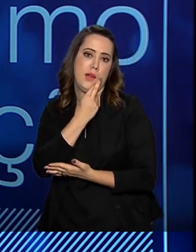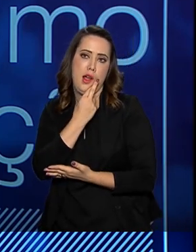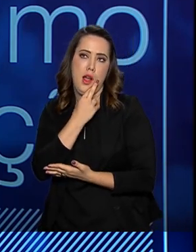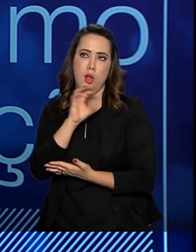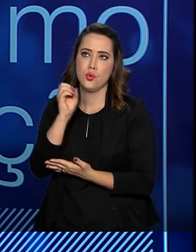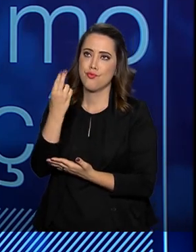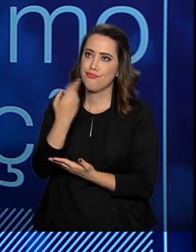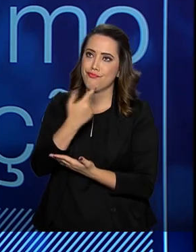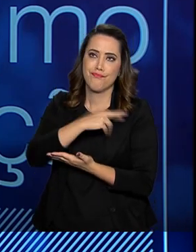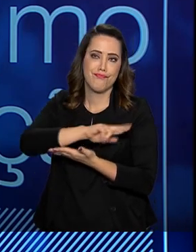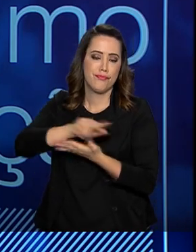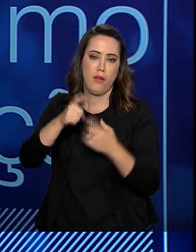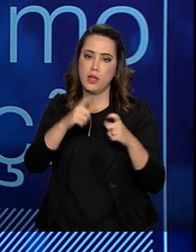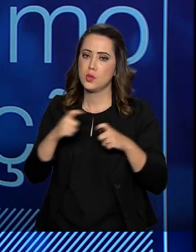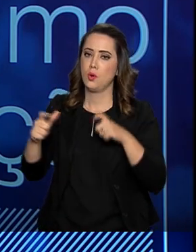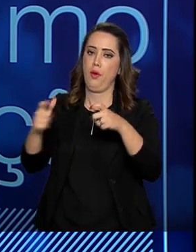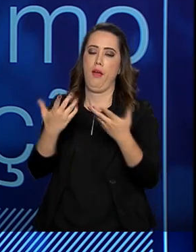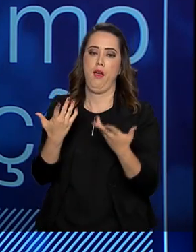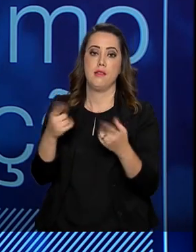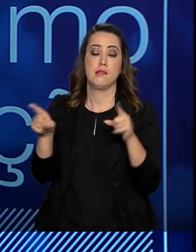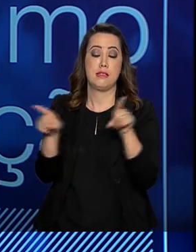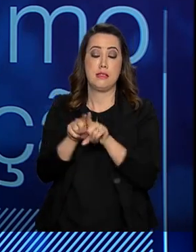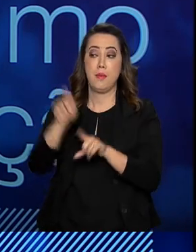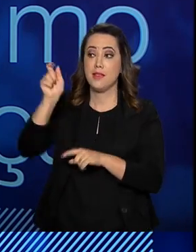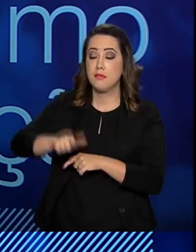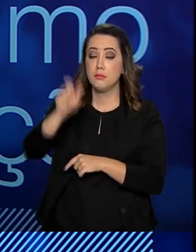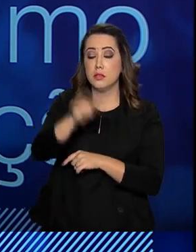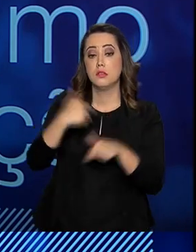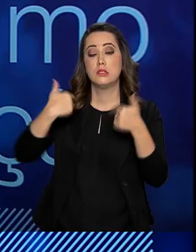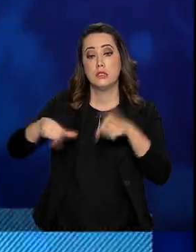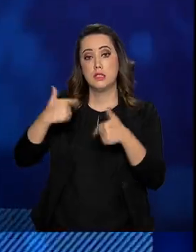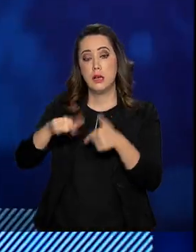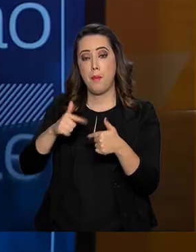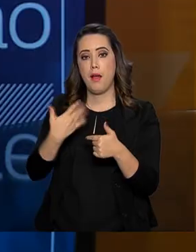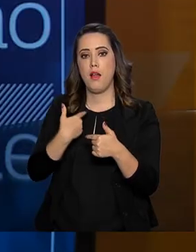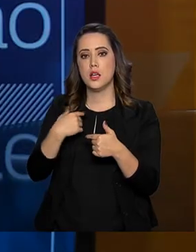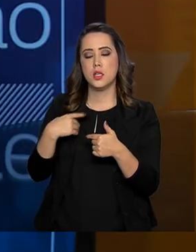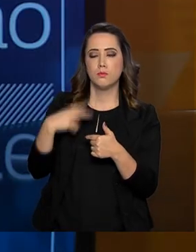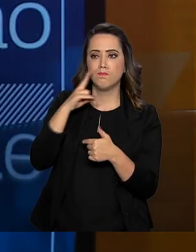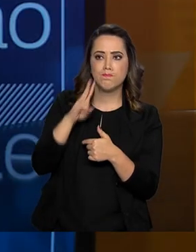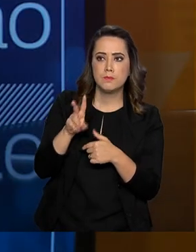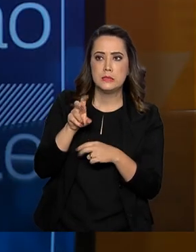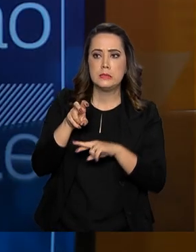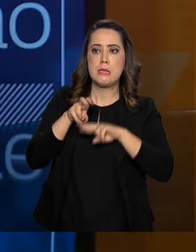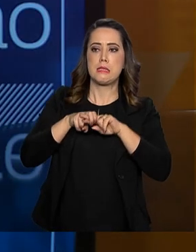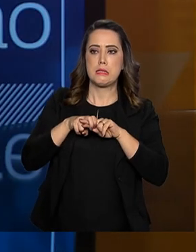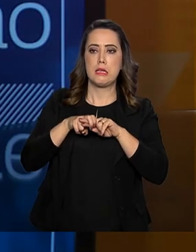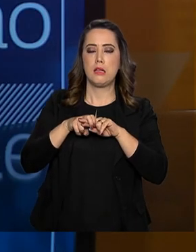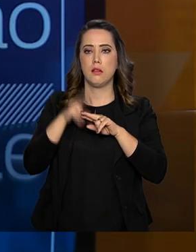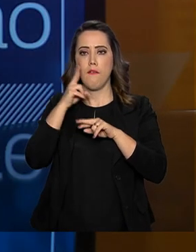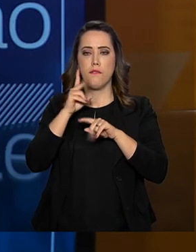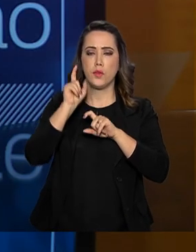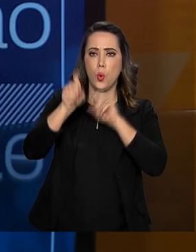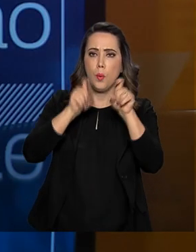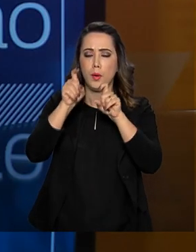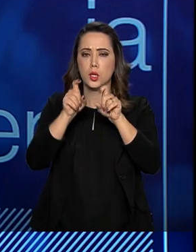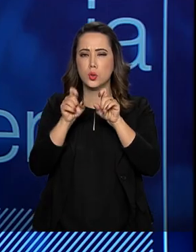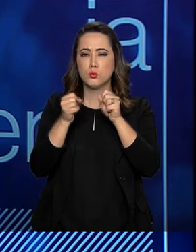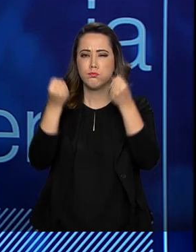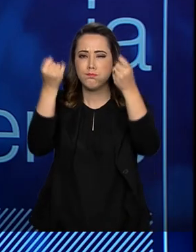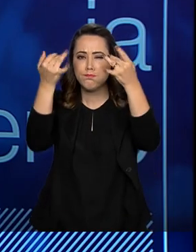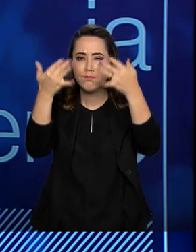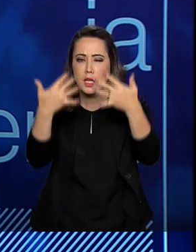como também o vigilante que atua na análise direta dos dados. Então, nós temos pessoas que